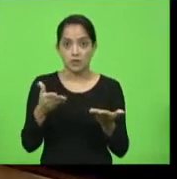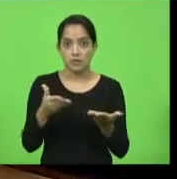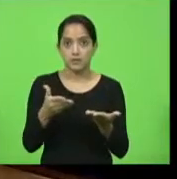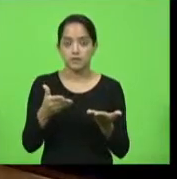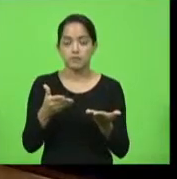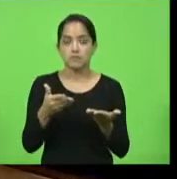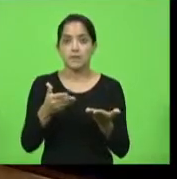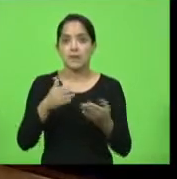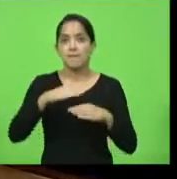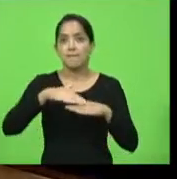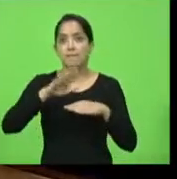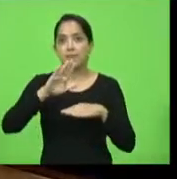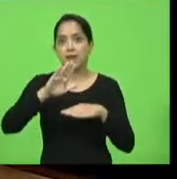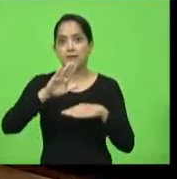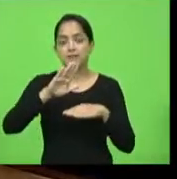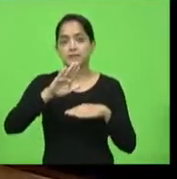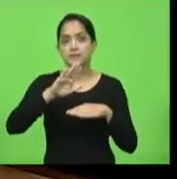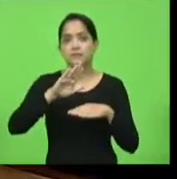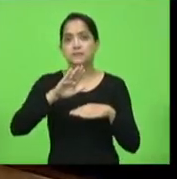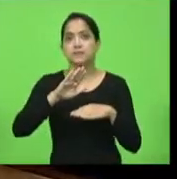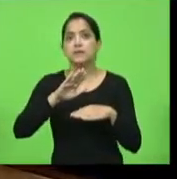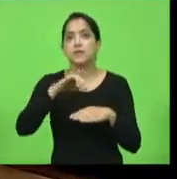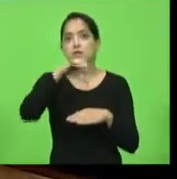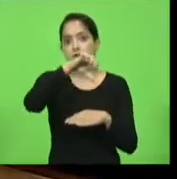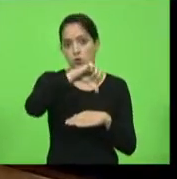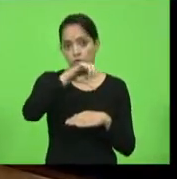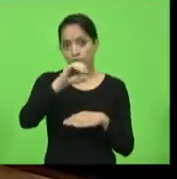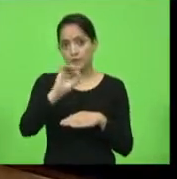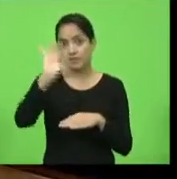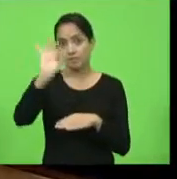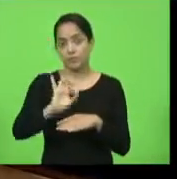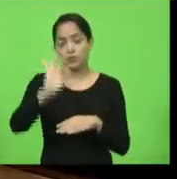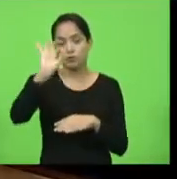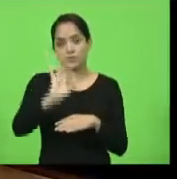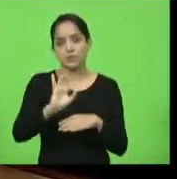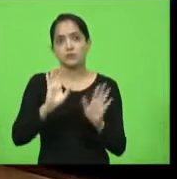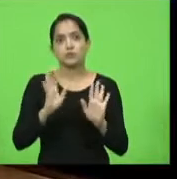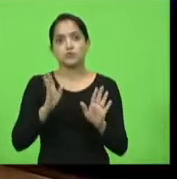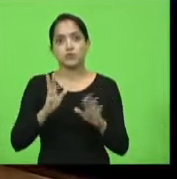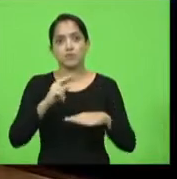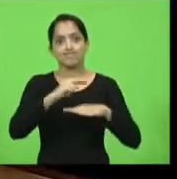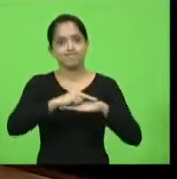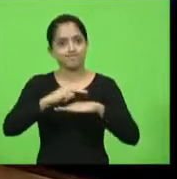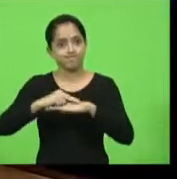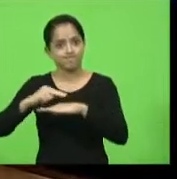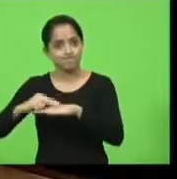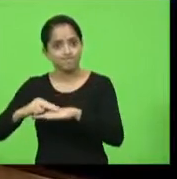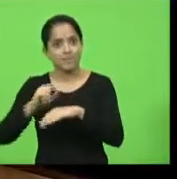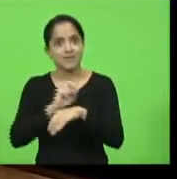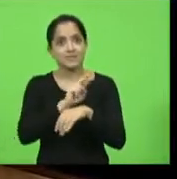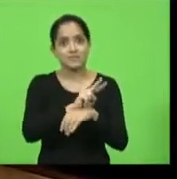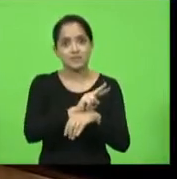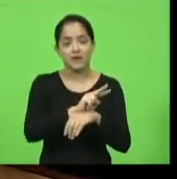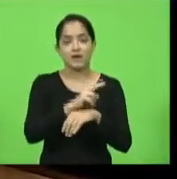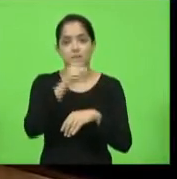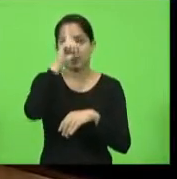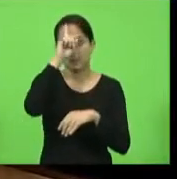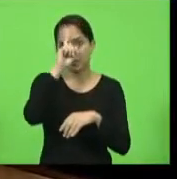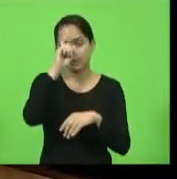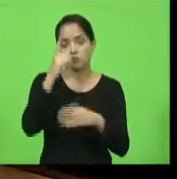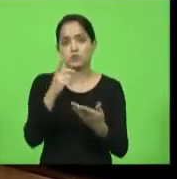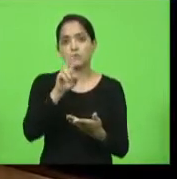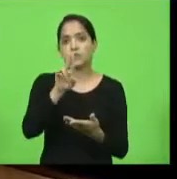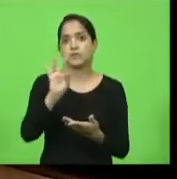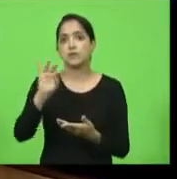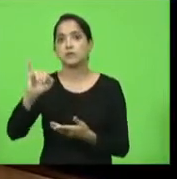superamos a marca de mais de 90% de ocupação dos nossos leitos de UTI adulto no